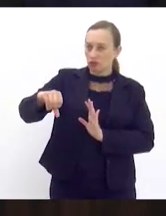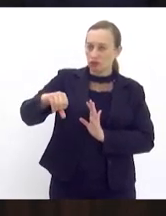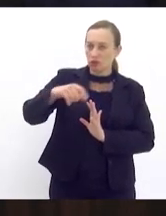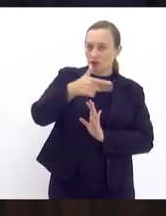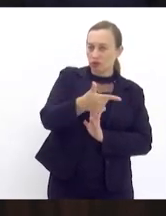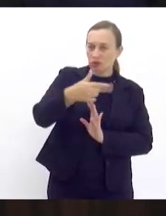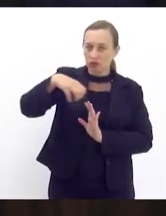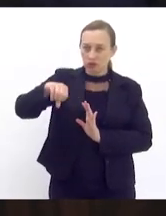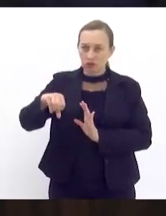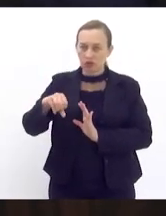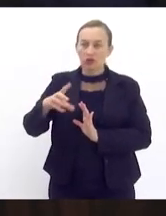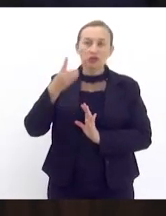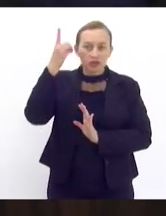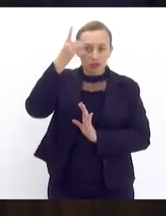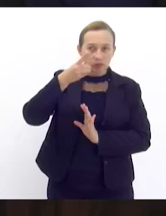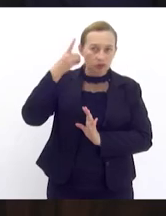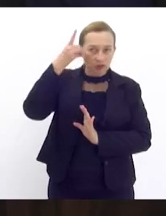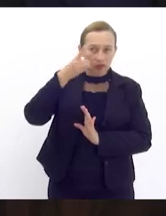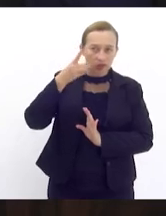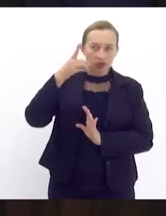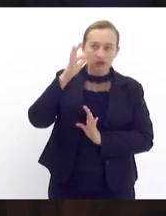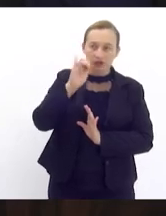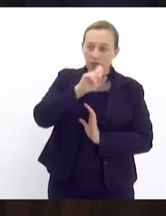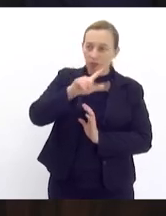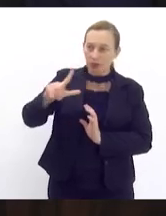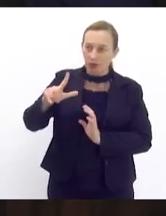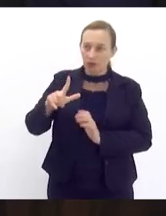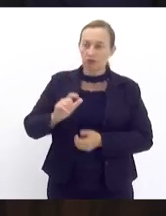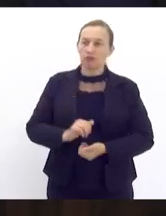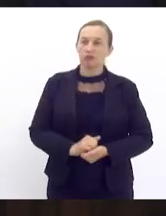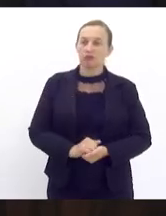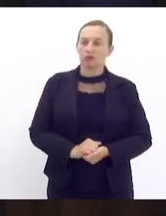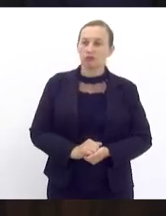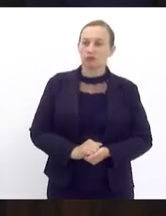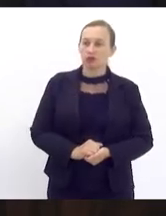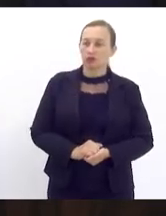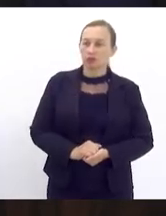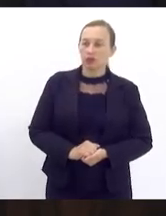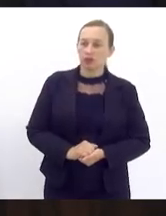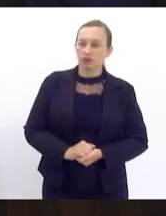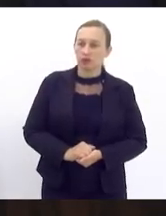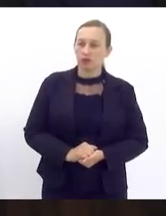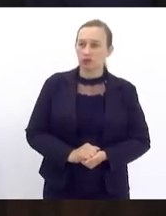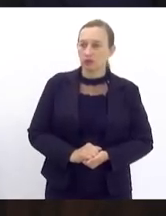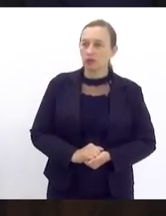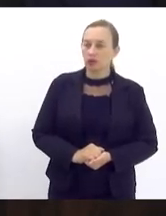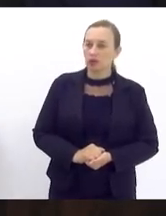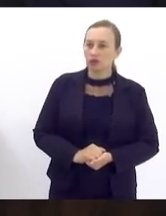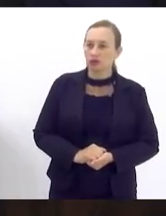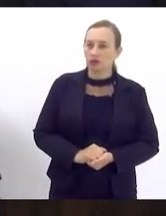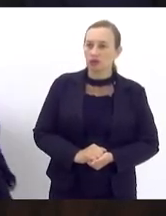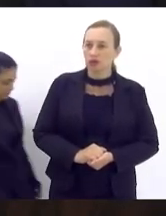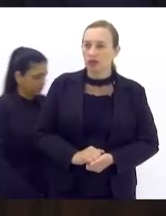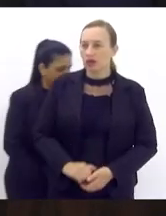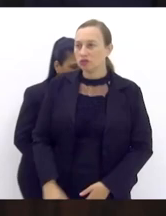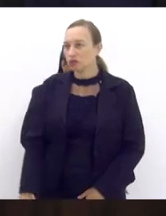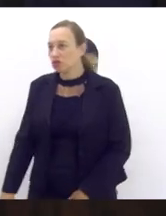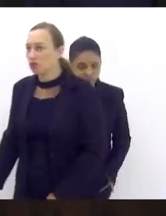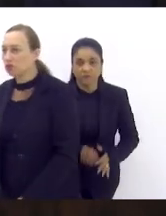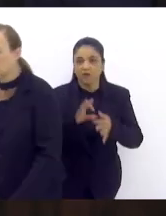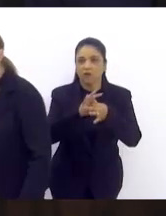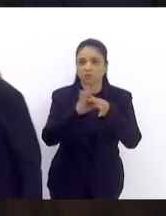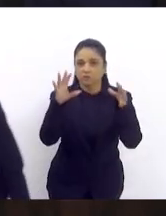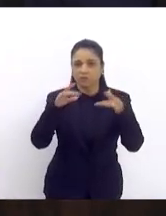2019 de autoria do deputado Felipe Bobel que autoriza o poder executivo a conceder anestia